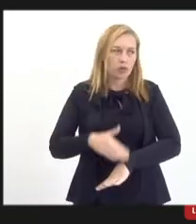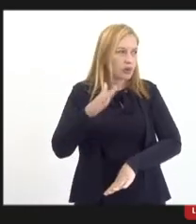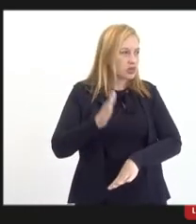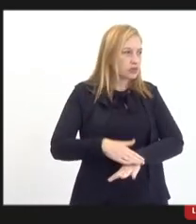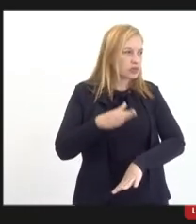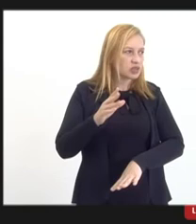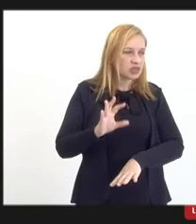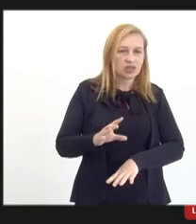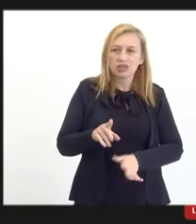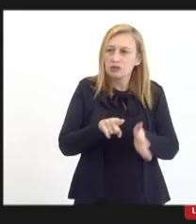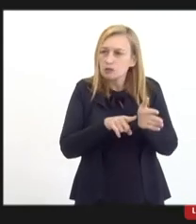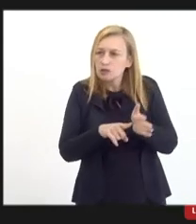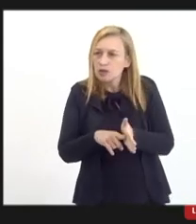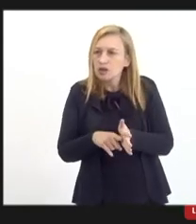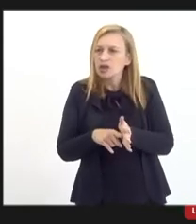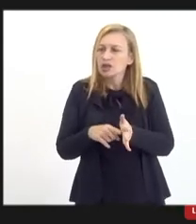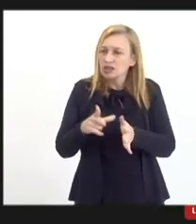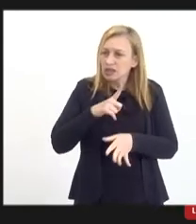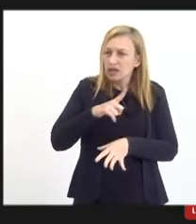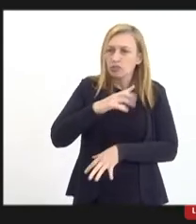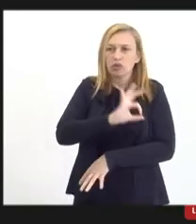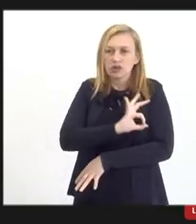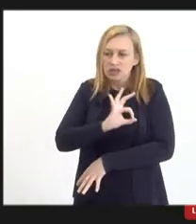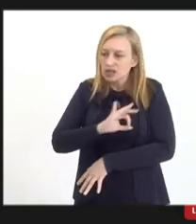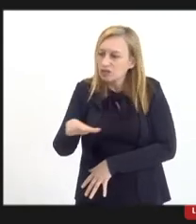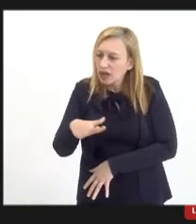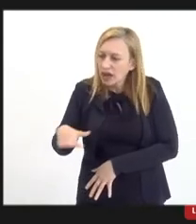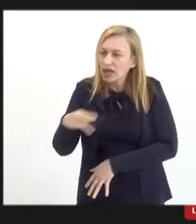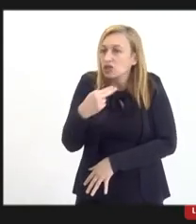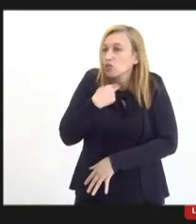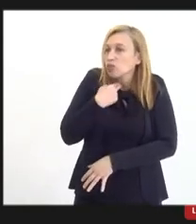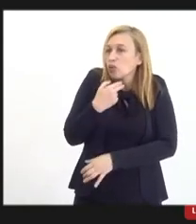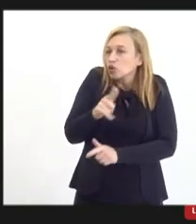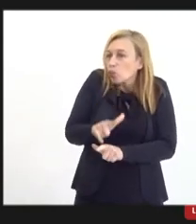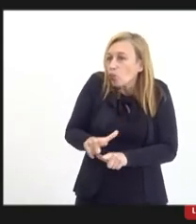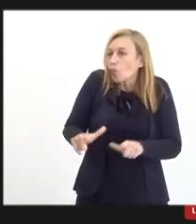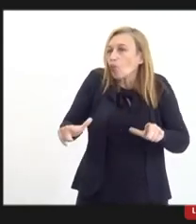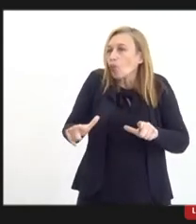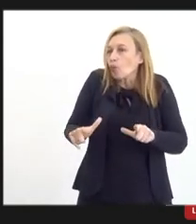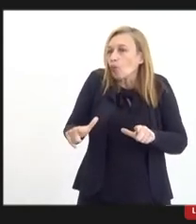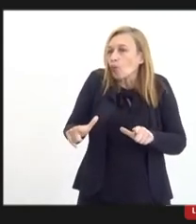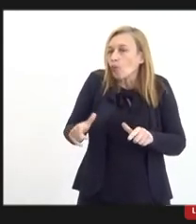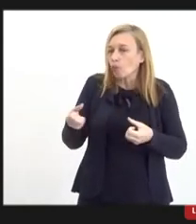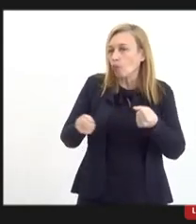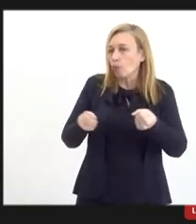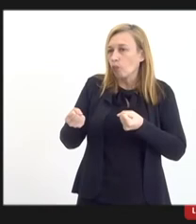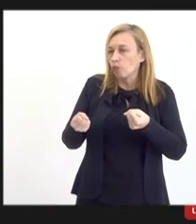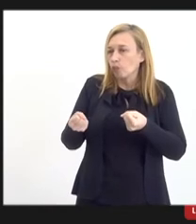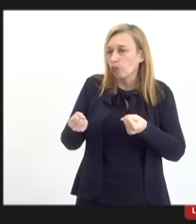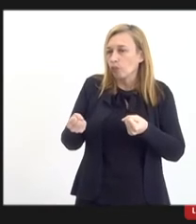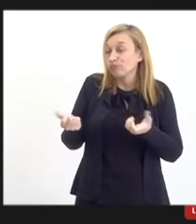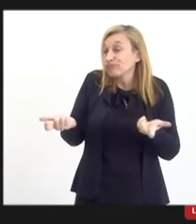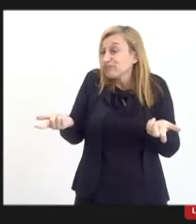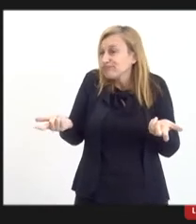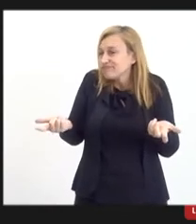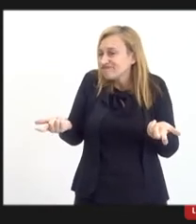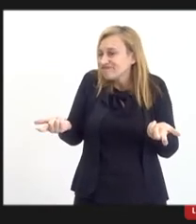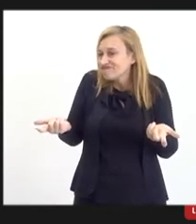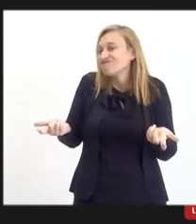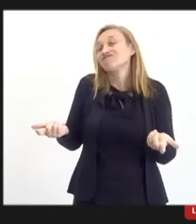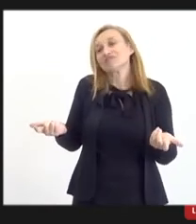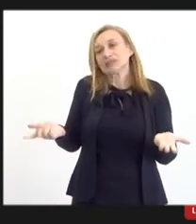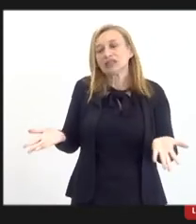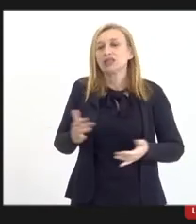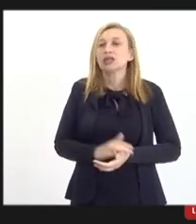na área, mas, né, não pode ficar estacionada ali uma viatura na porta daquela indústria.